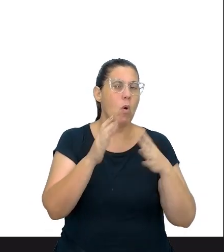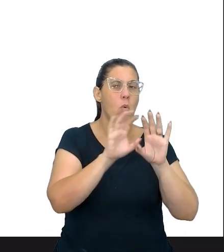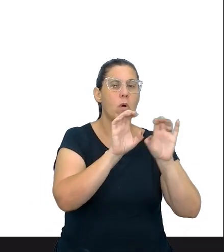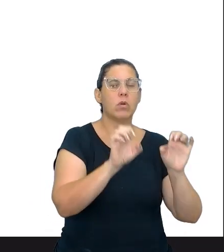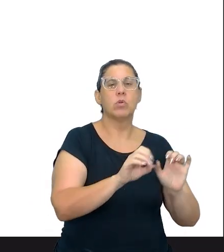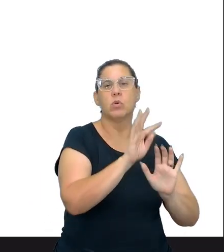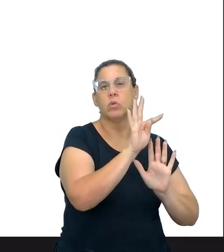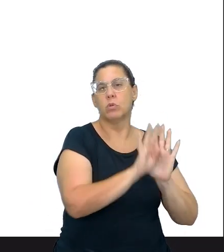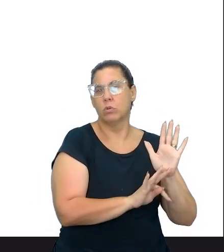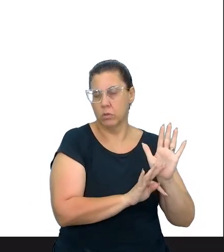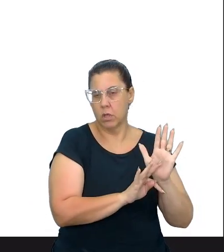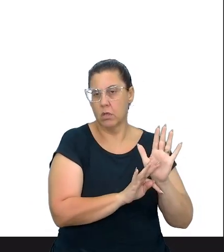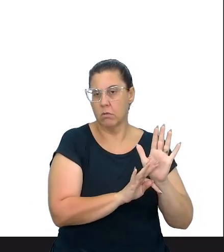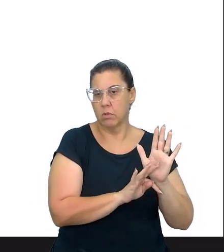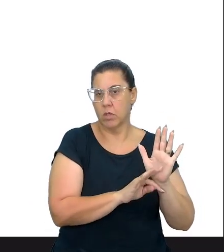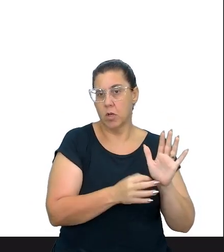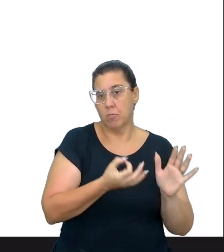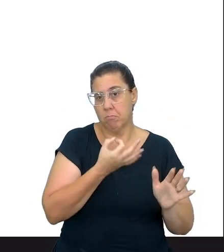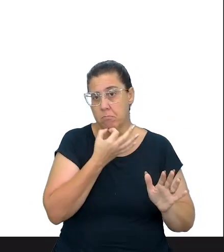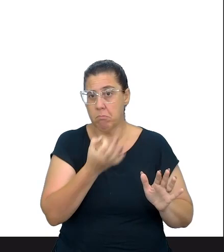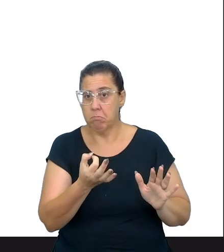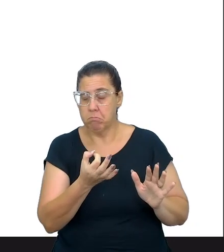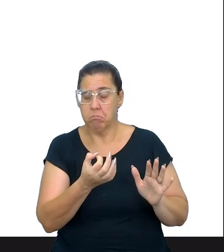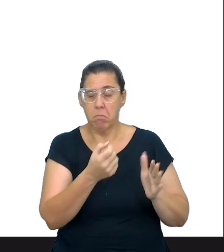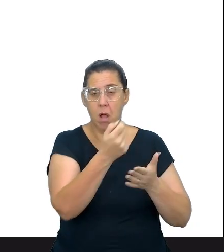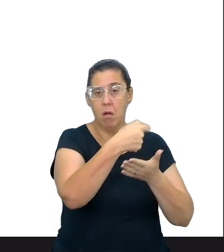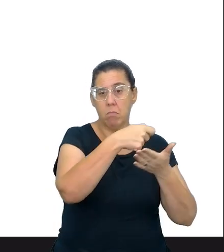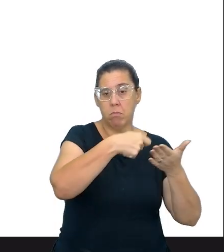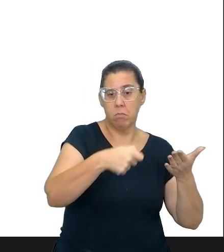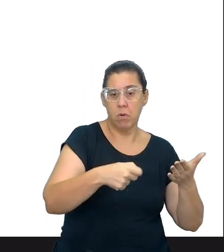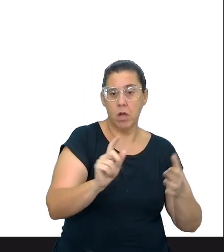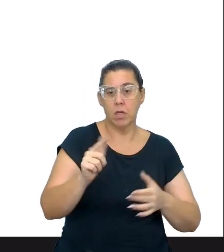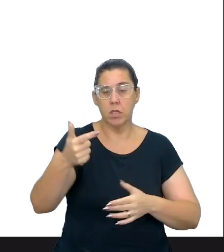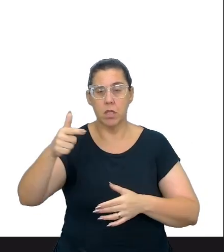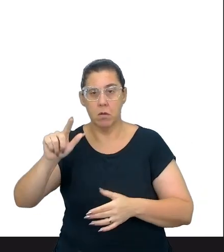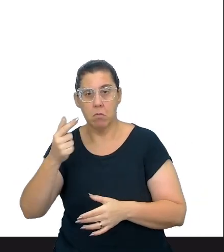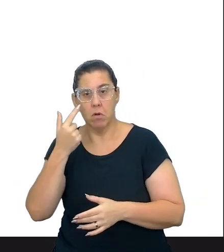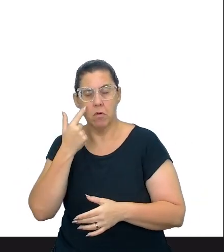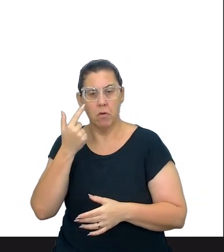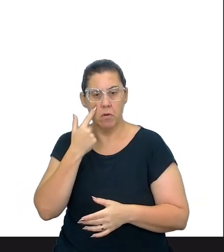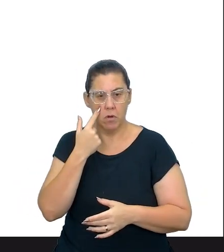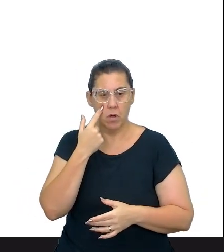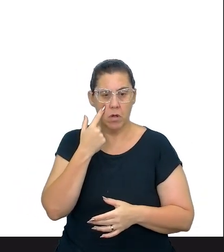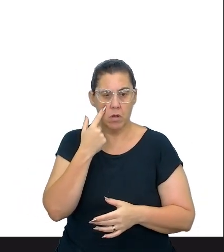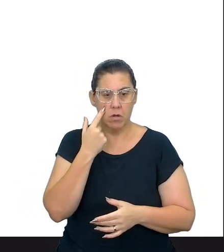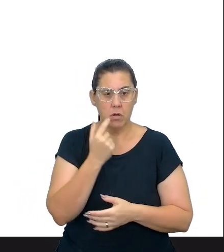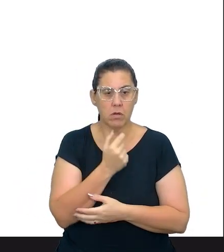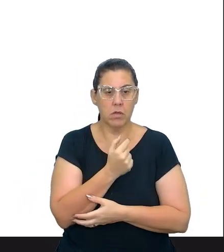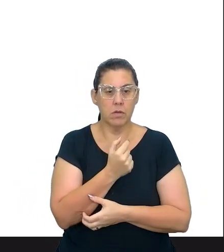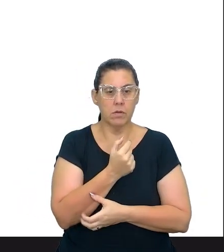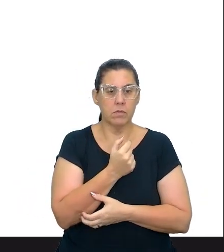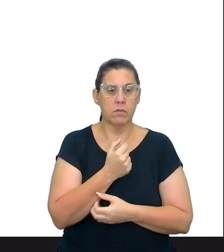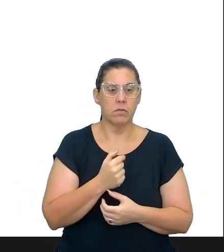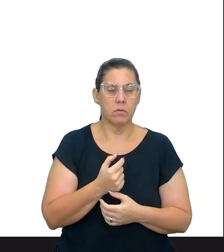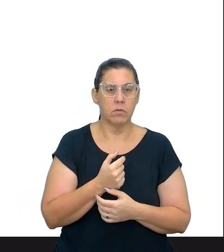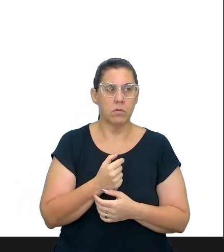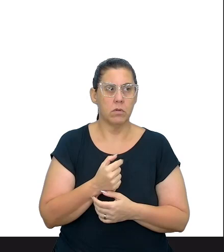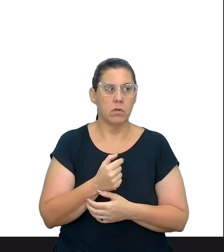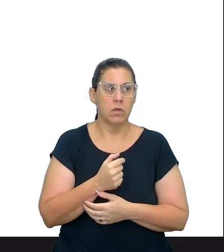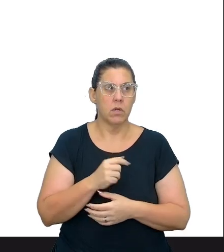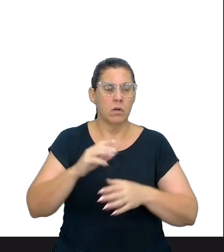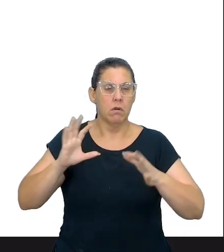de um texto dissertativo argumentativo. E depois, ele vai ter que fazer o quê? E concatenar as ideias na